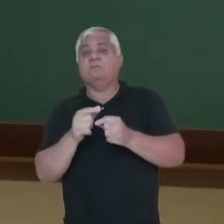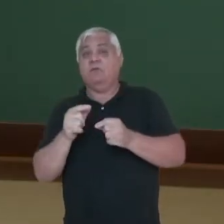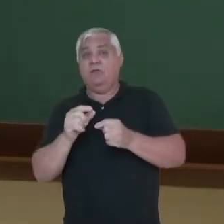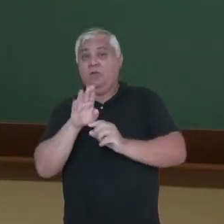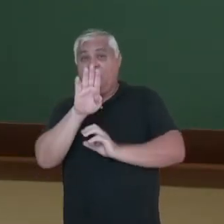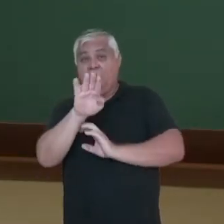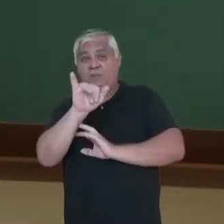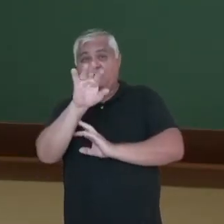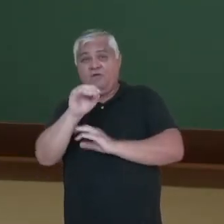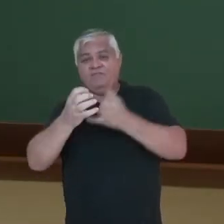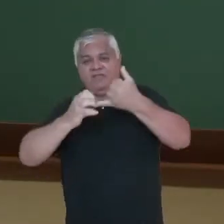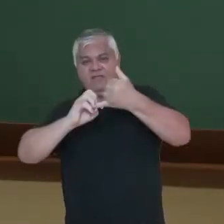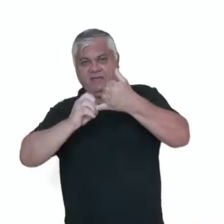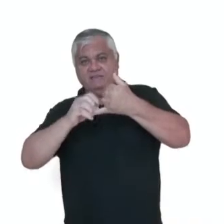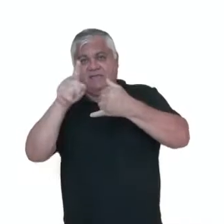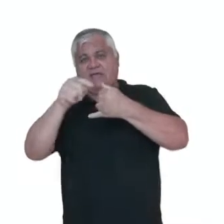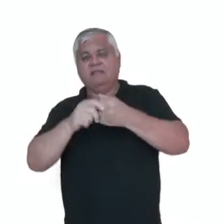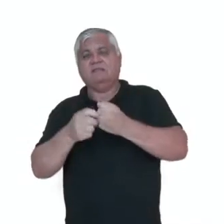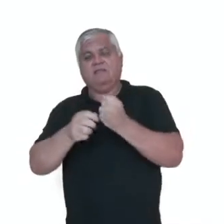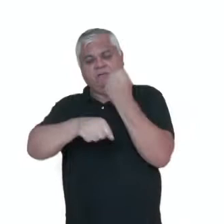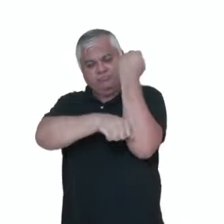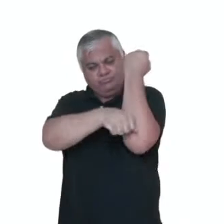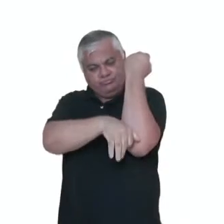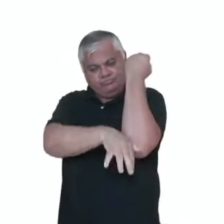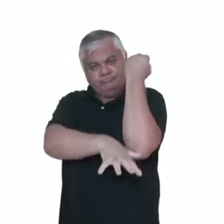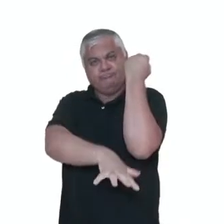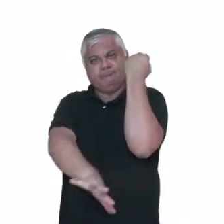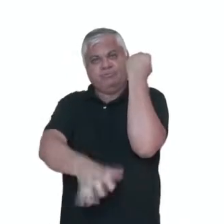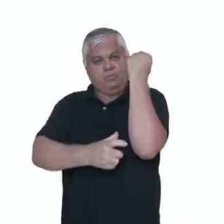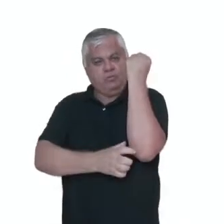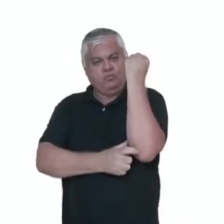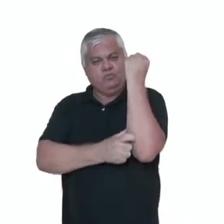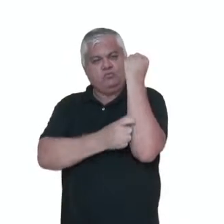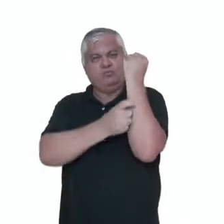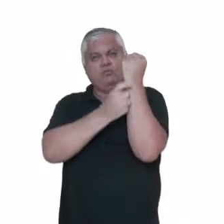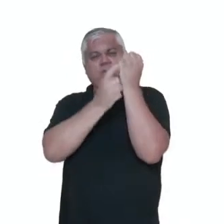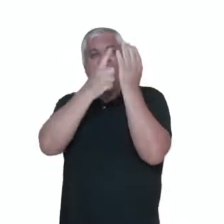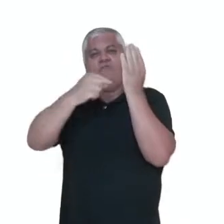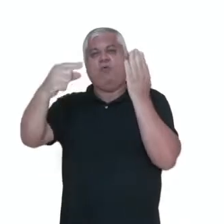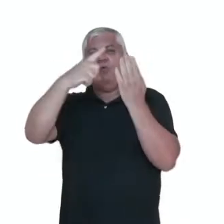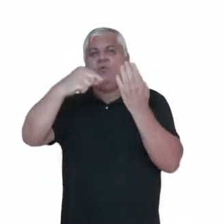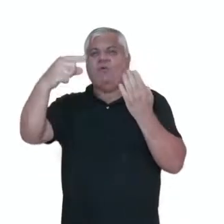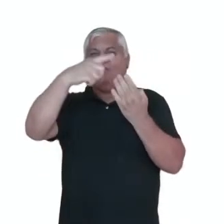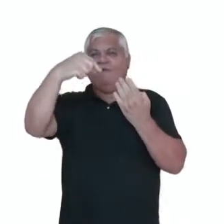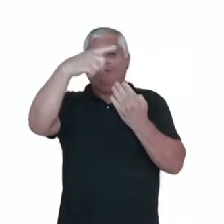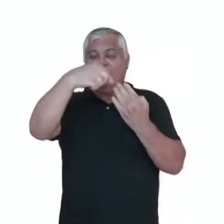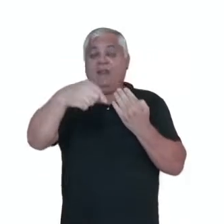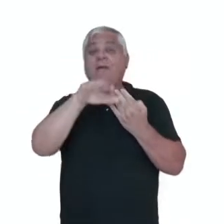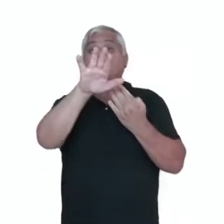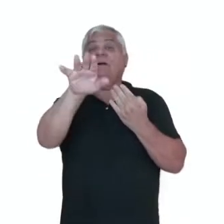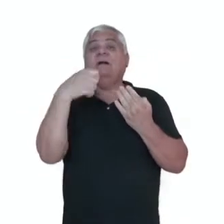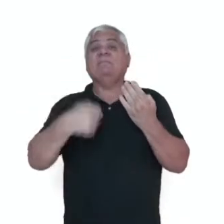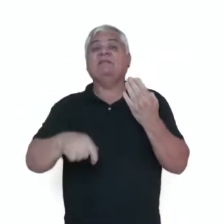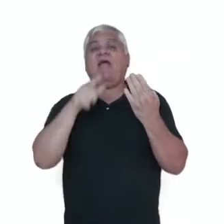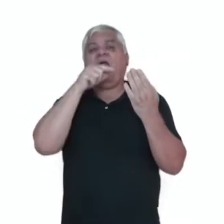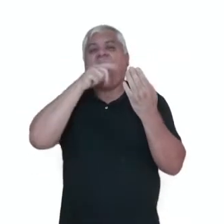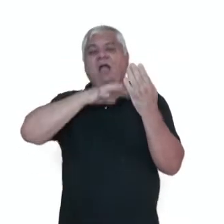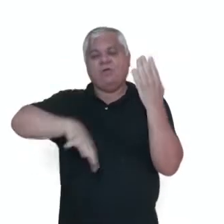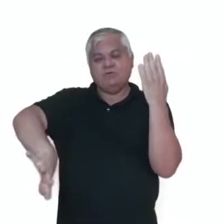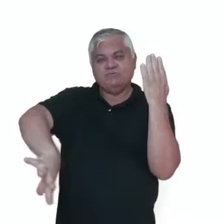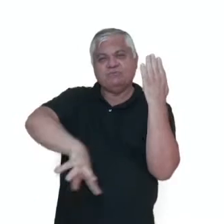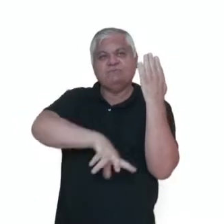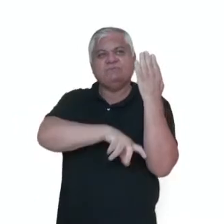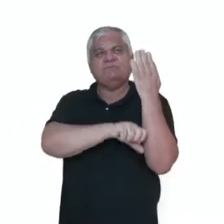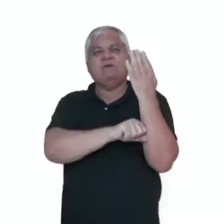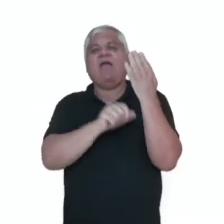briófitas agora, elas têm raiz, escaule e folha. Raiz, escaule e folha. E mais ainda tem uma forte dependência da água. Por quê? Porque